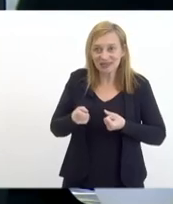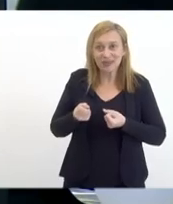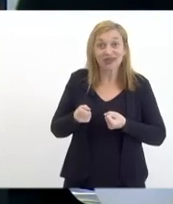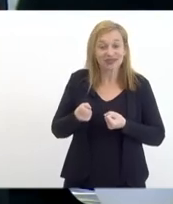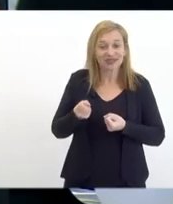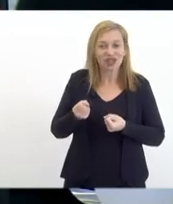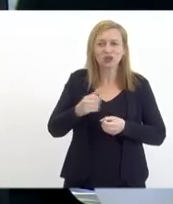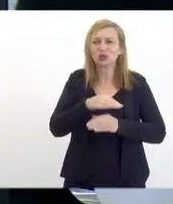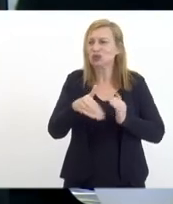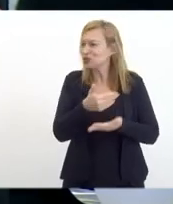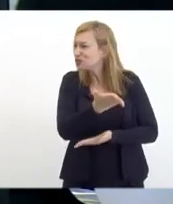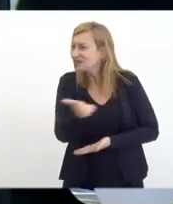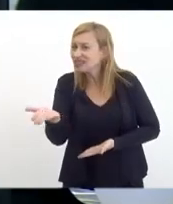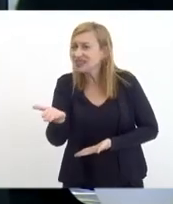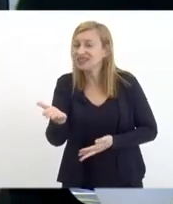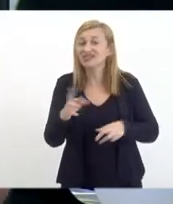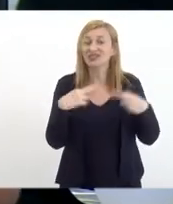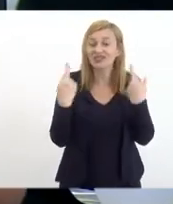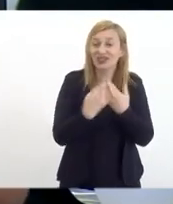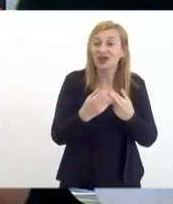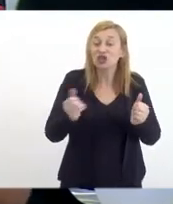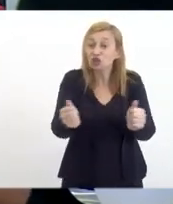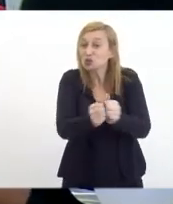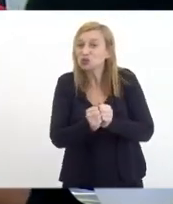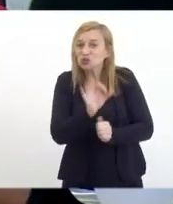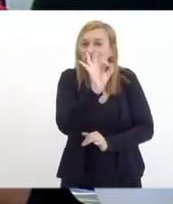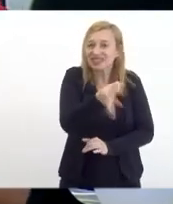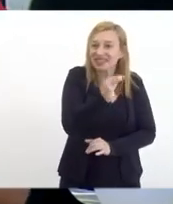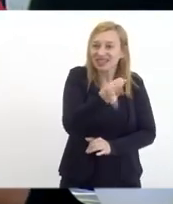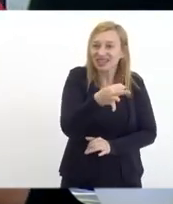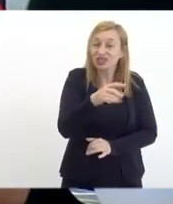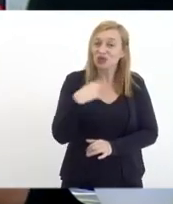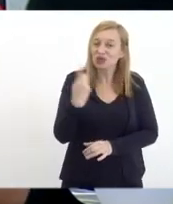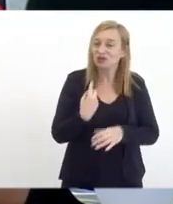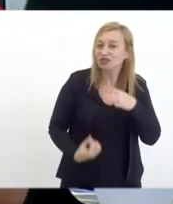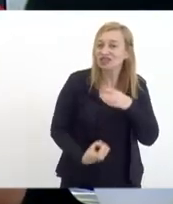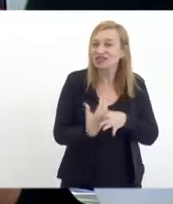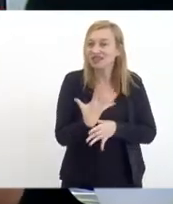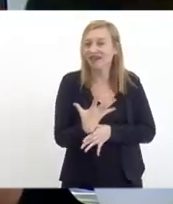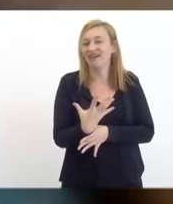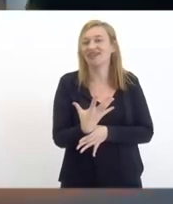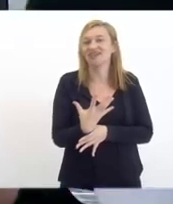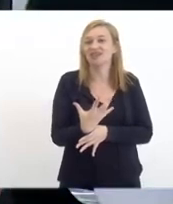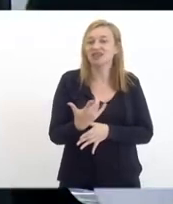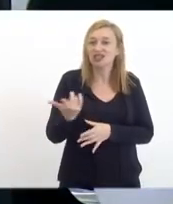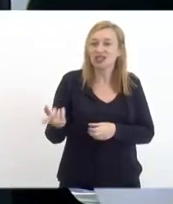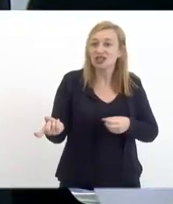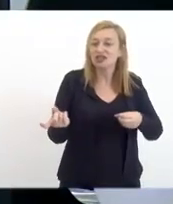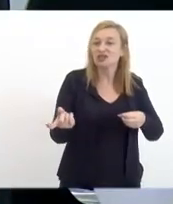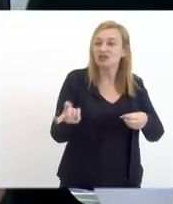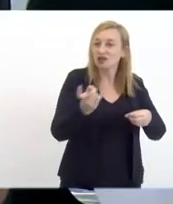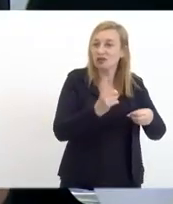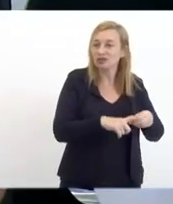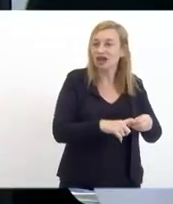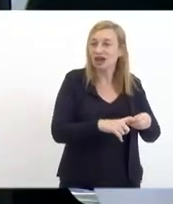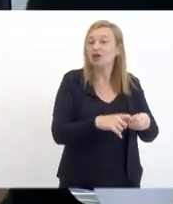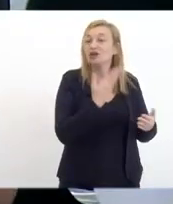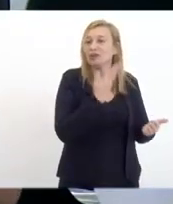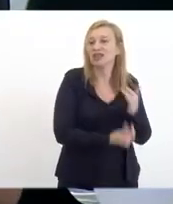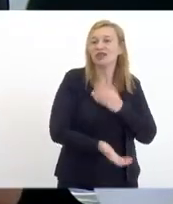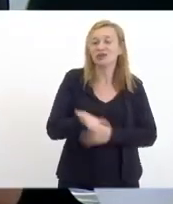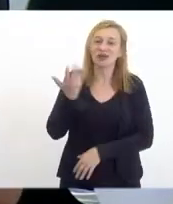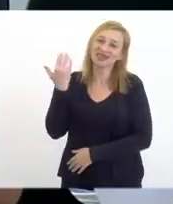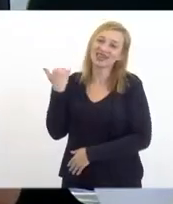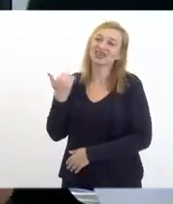todos vocês e juntos eu tenho certeza que nós vamos construir e recuperar construir um estado melhor e